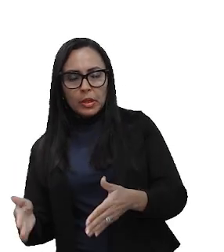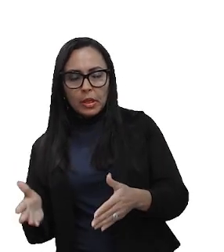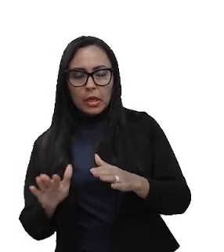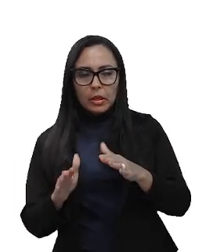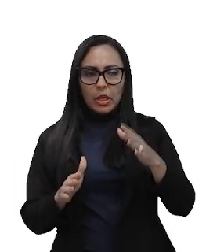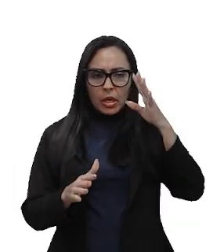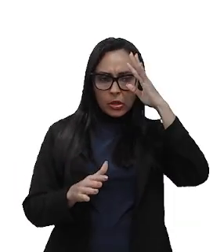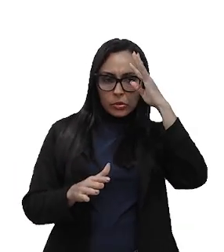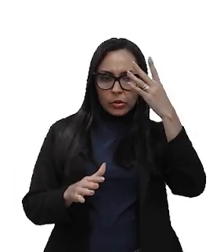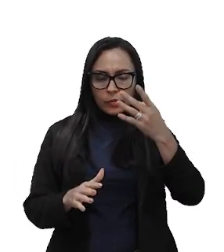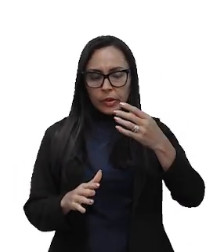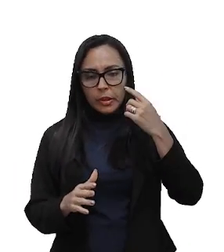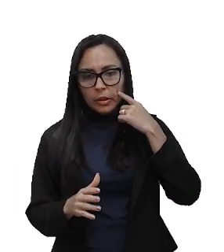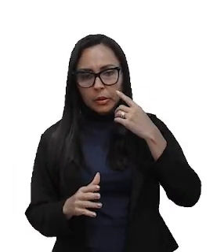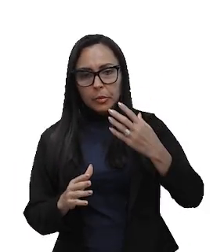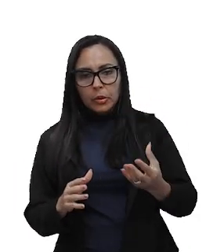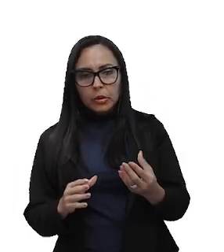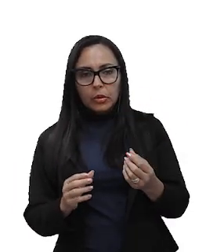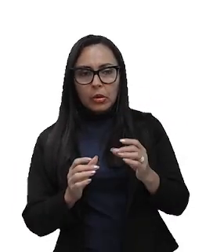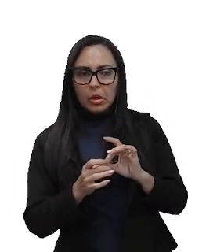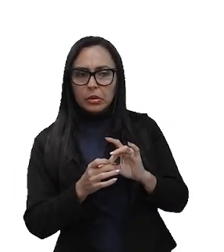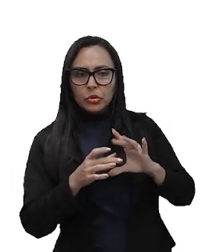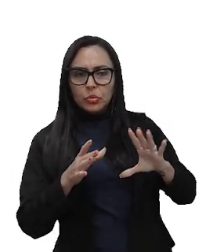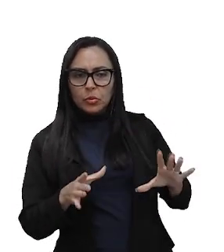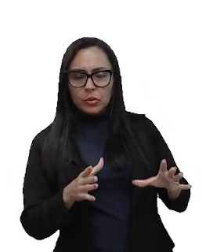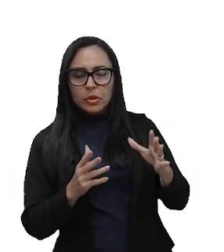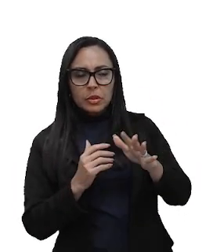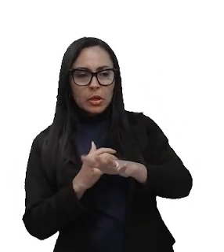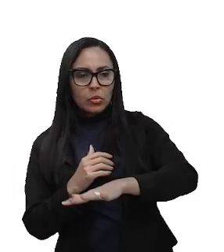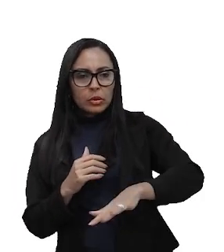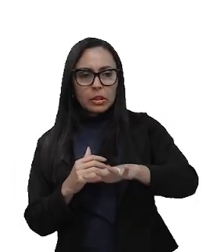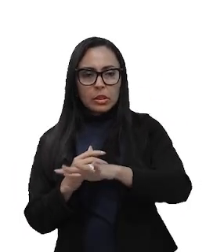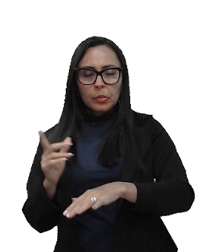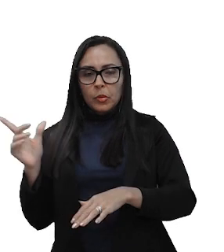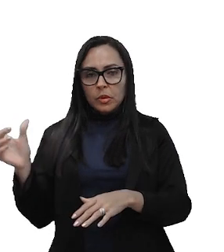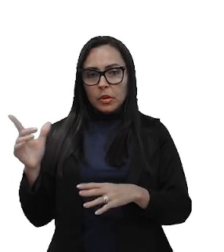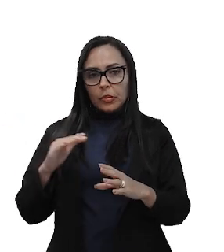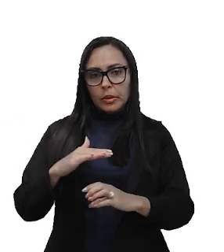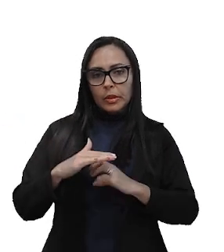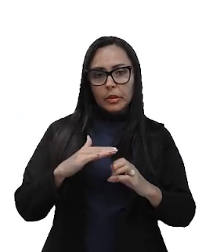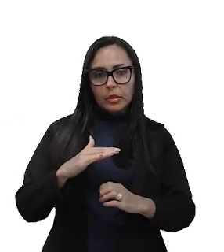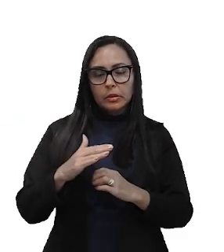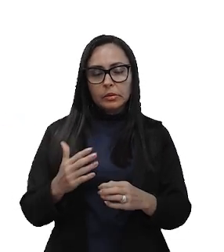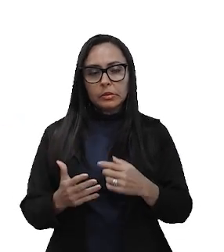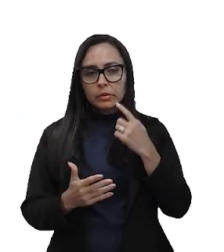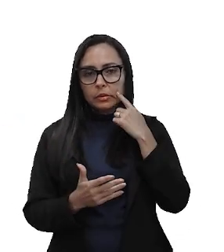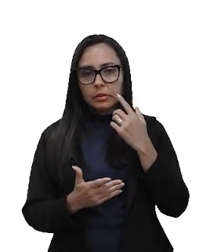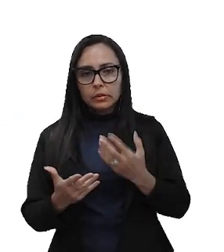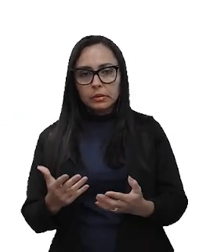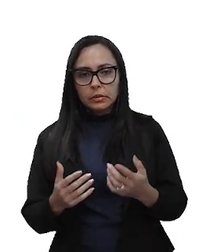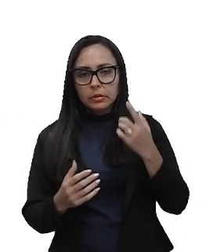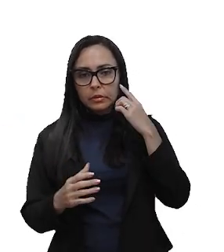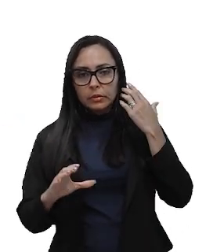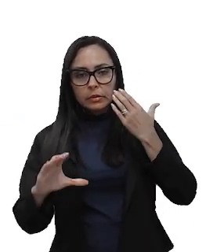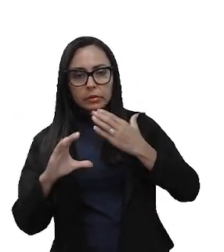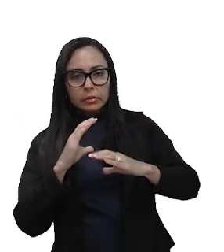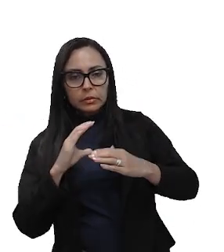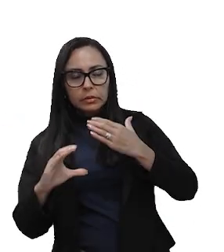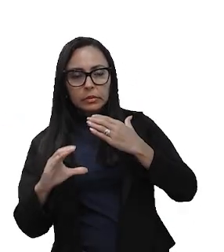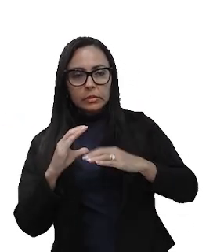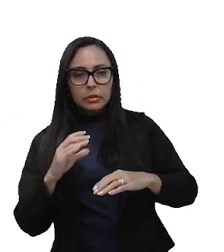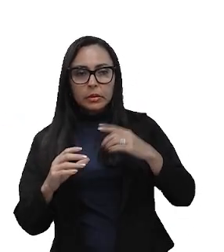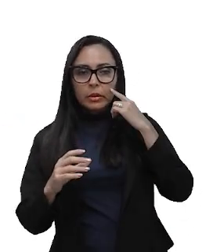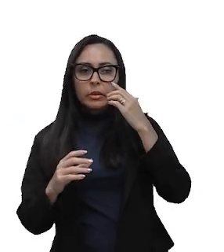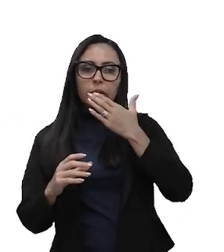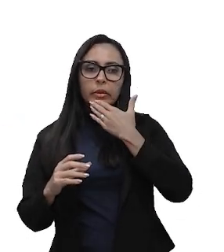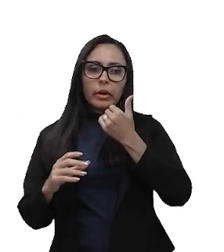colocar a disposição do mobiliário ali na empresa de uma forma em que a comunicação seja